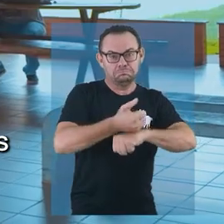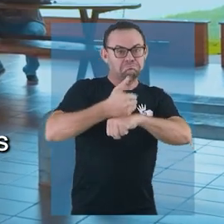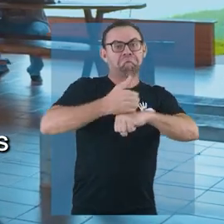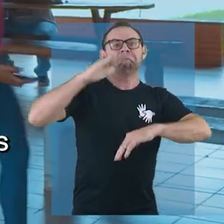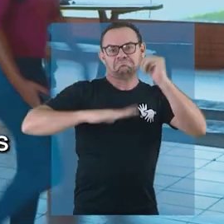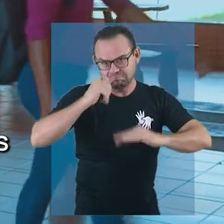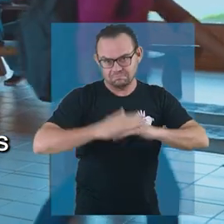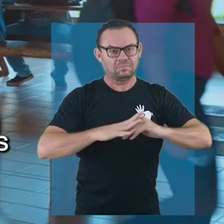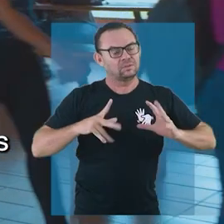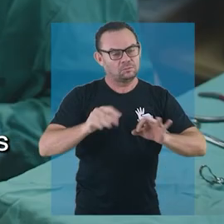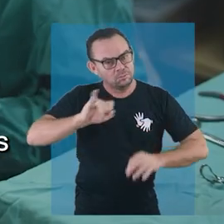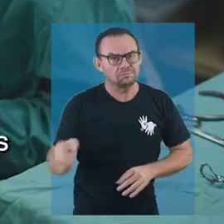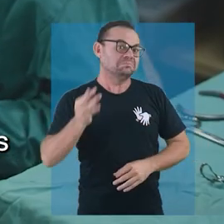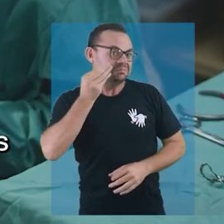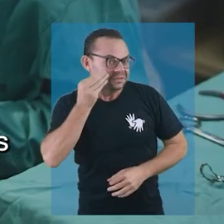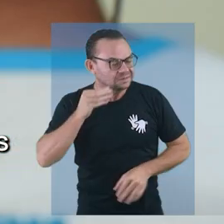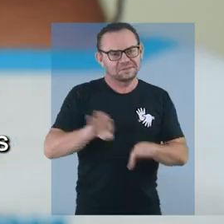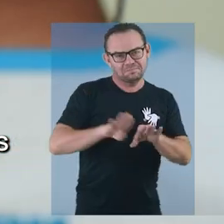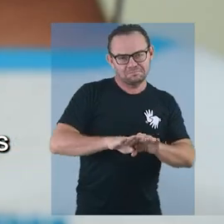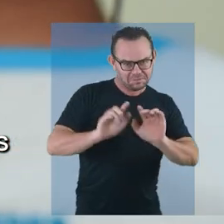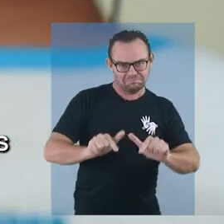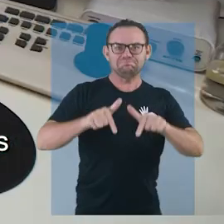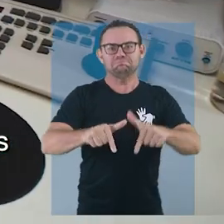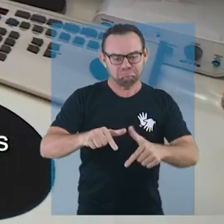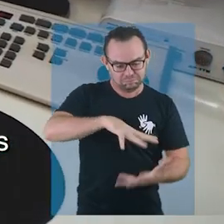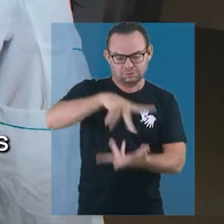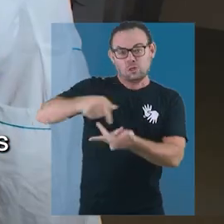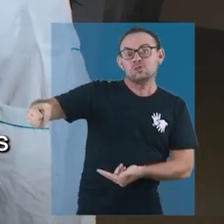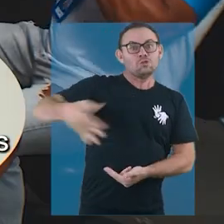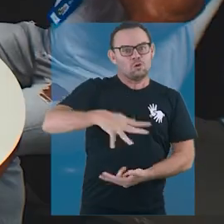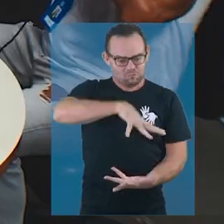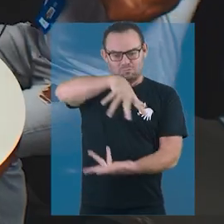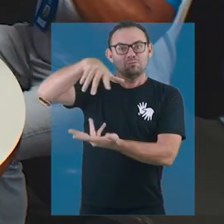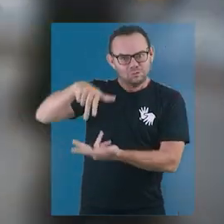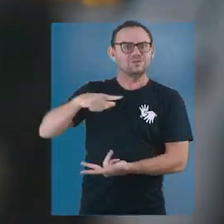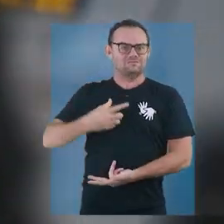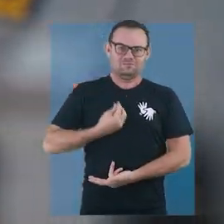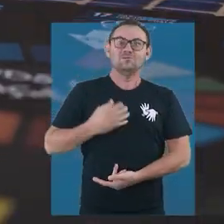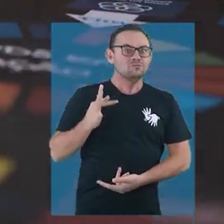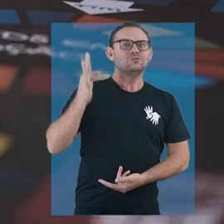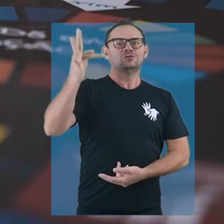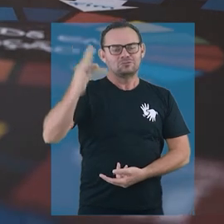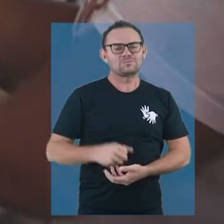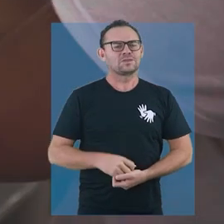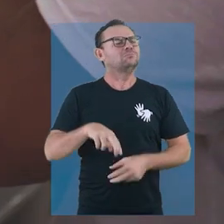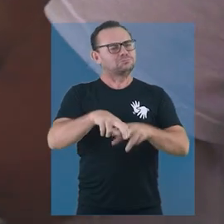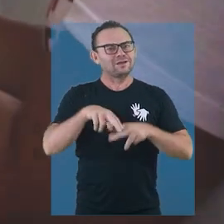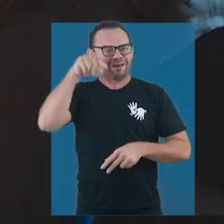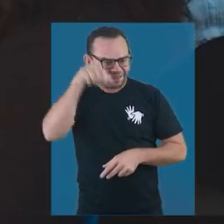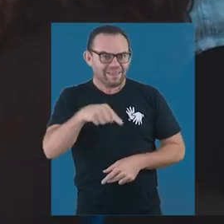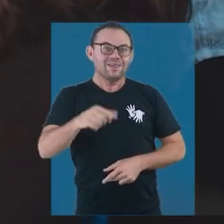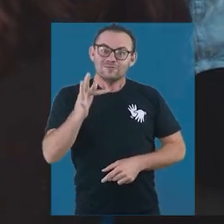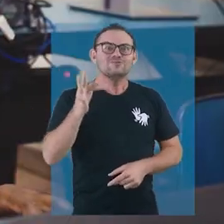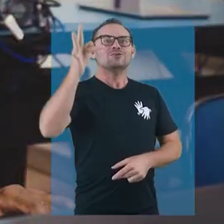preparadas para as oportunidades e para os desafios globais de um novo mundo que já vive no futuro. E é com